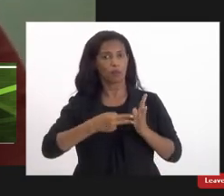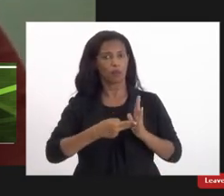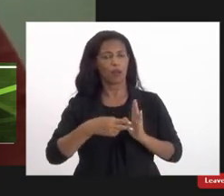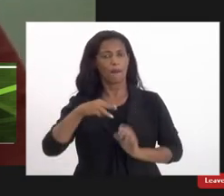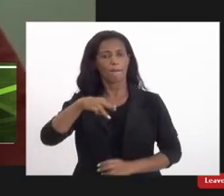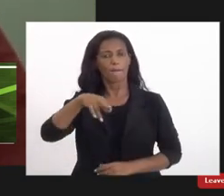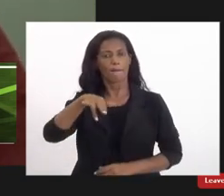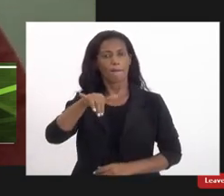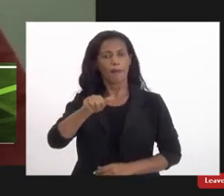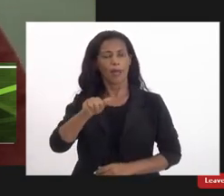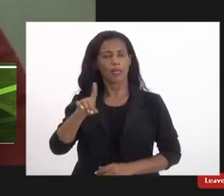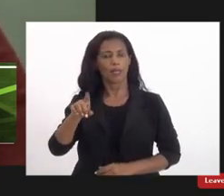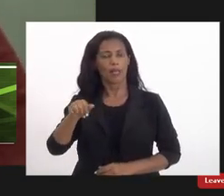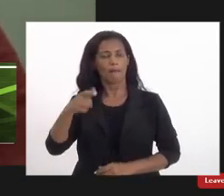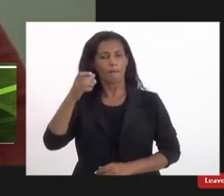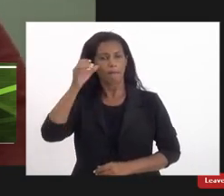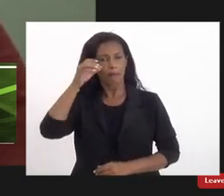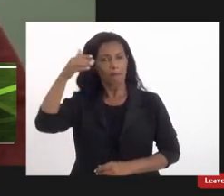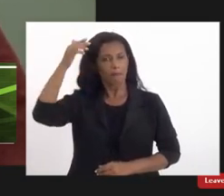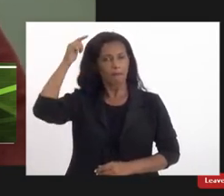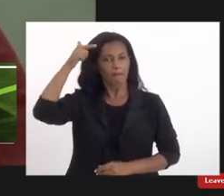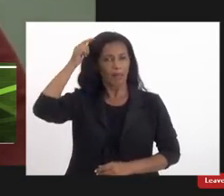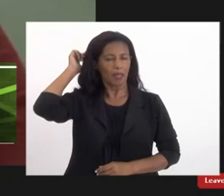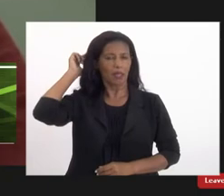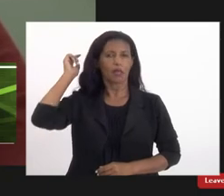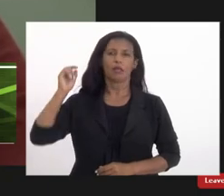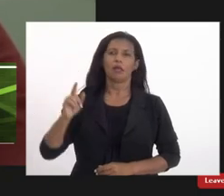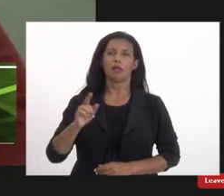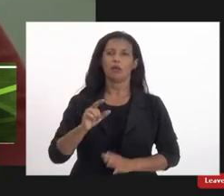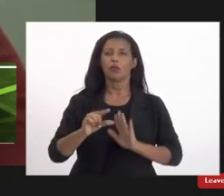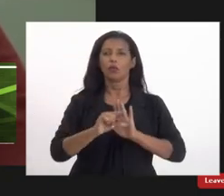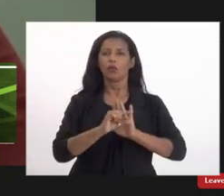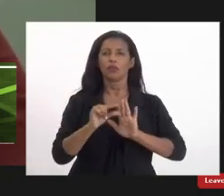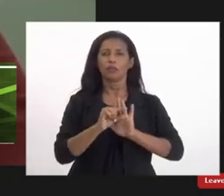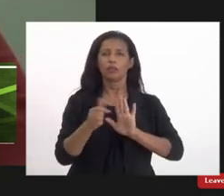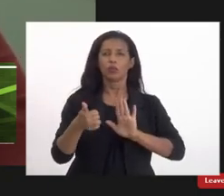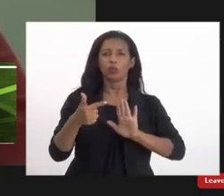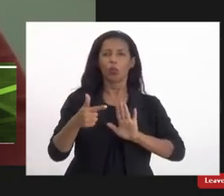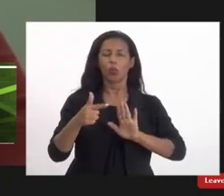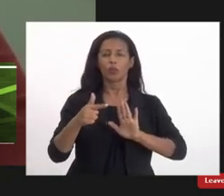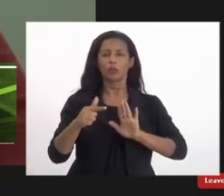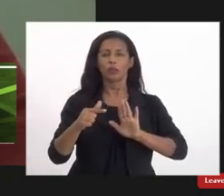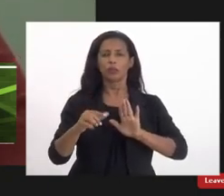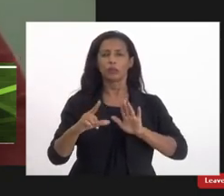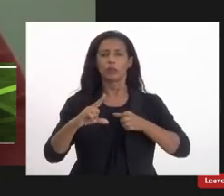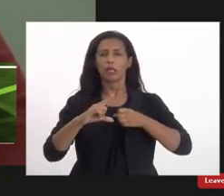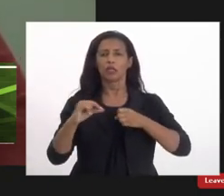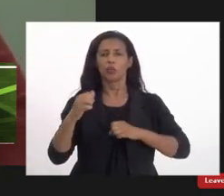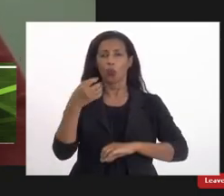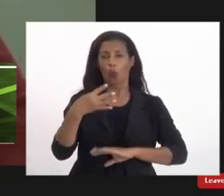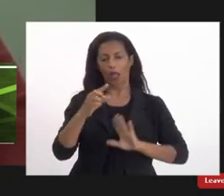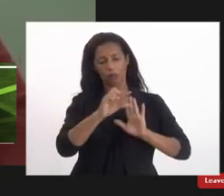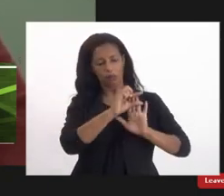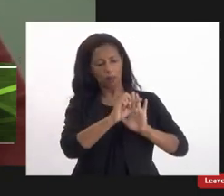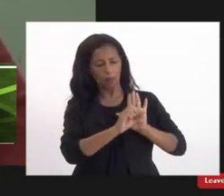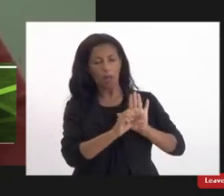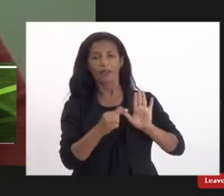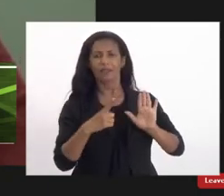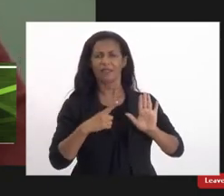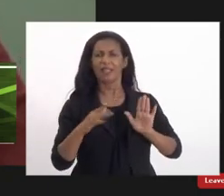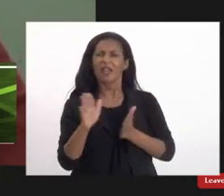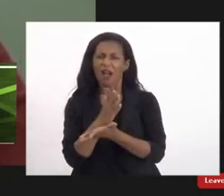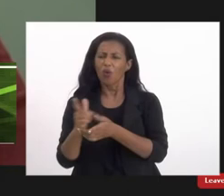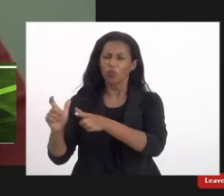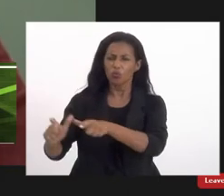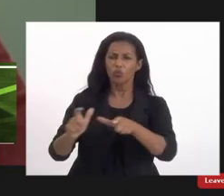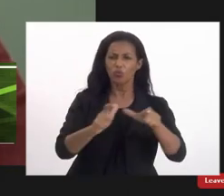Maria da Penha no artigo 12 no inciso 4º. Então, isso é importante dizer porque tem alguns lugares que as coisas